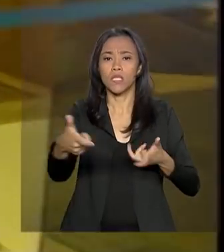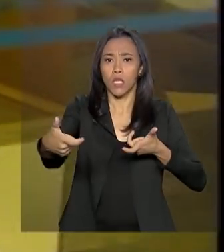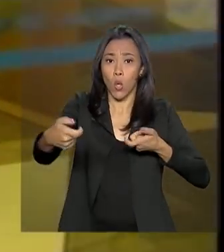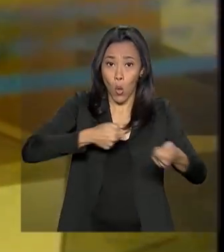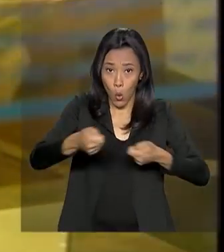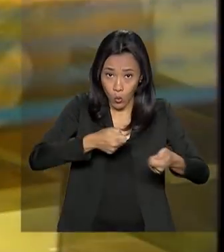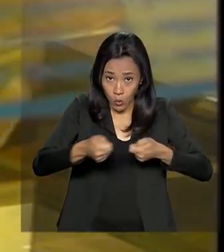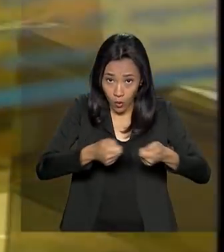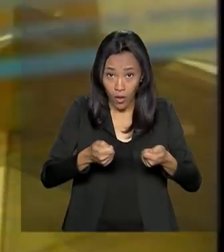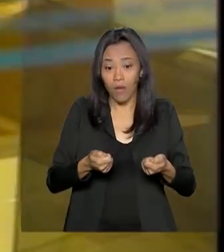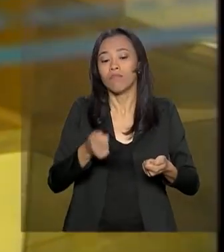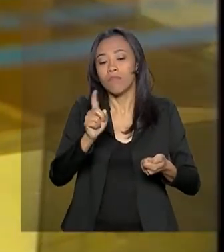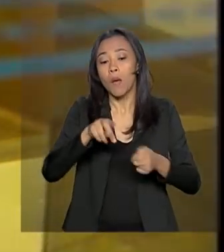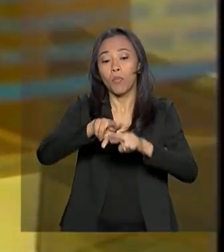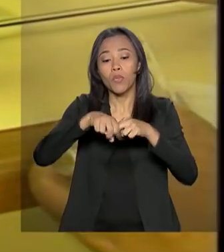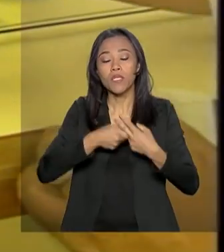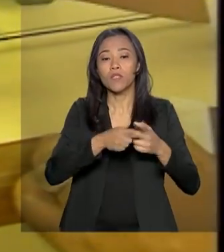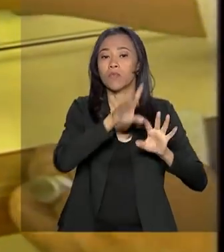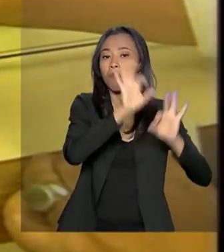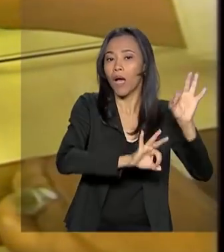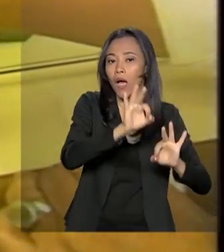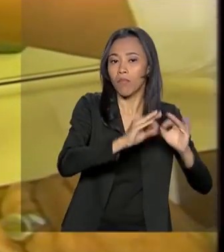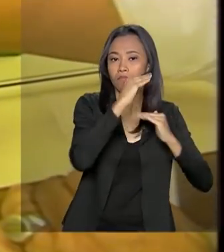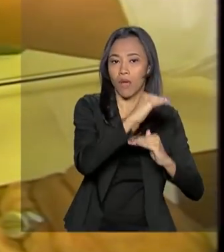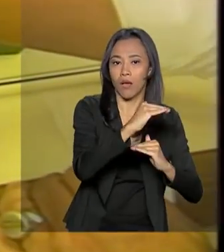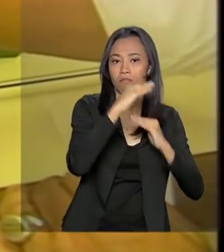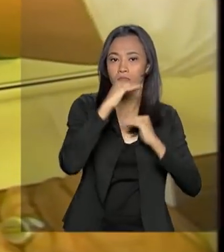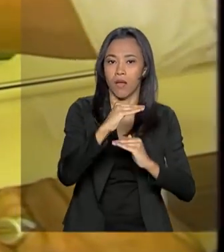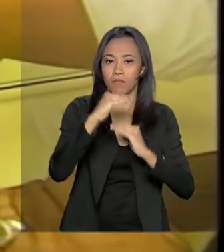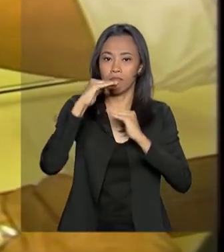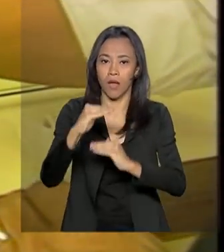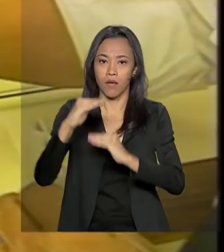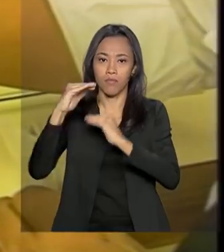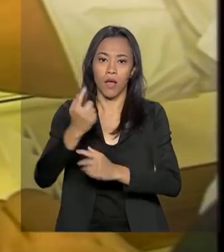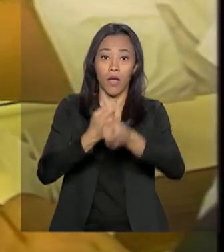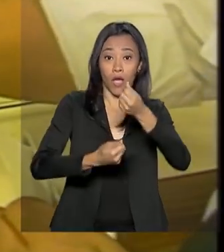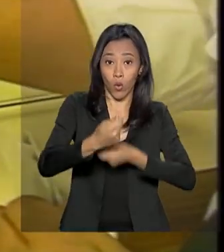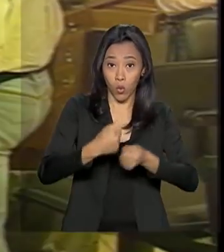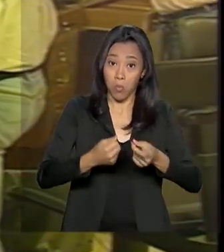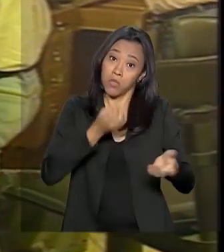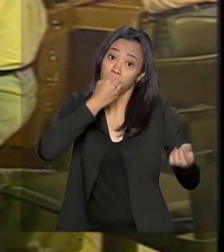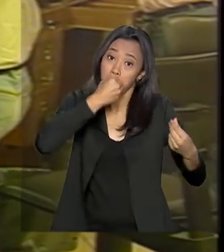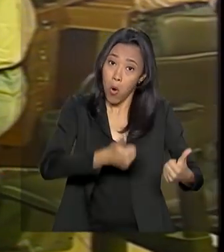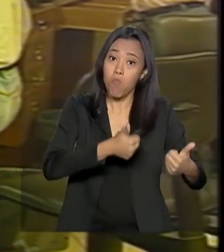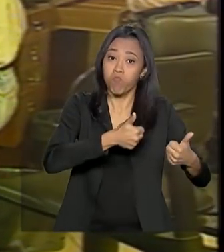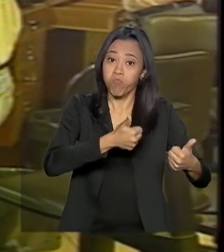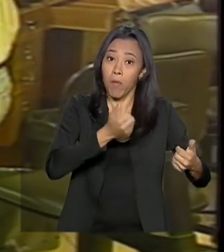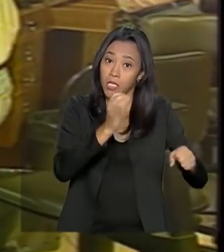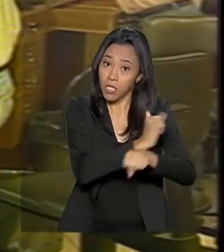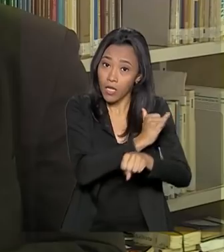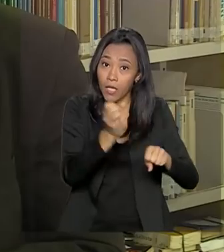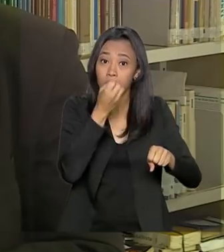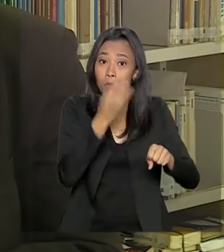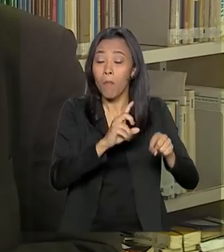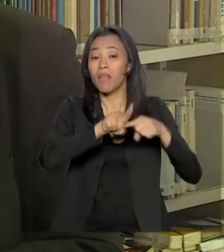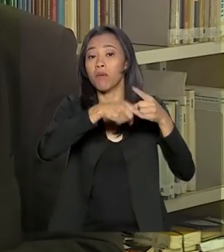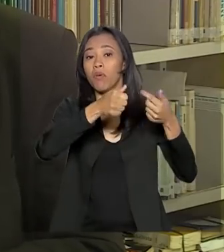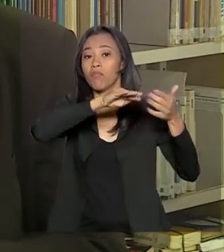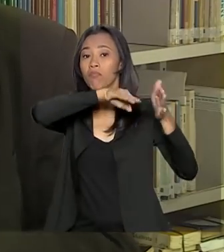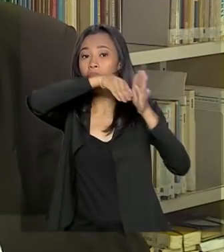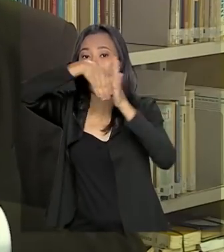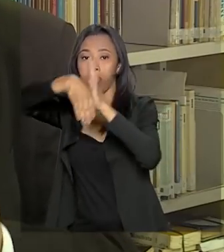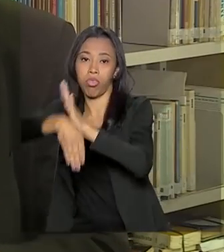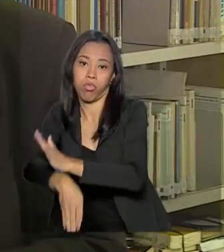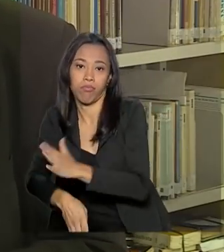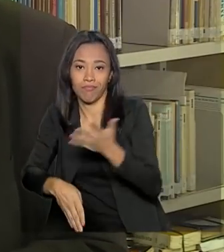dos preços, vieram os planos econômicos. Até davam certo no primeiro momento, mas depois desandavam. Era uma